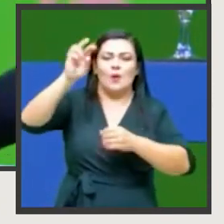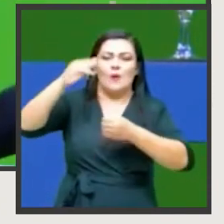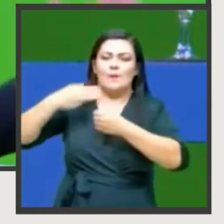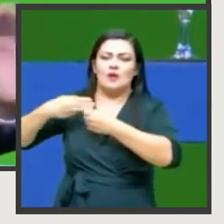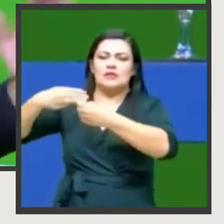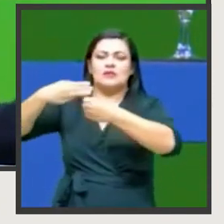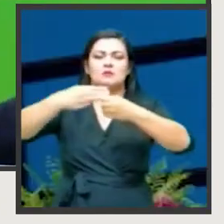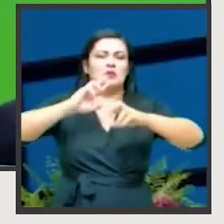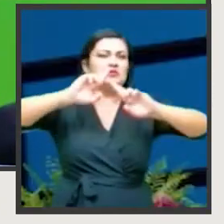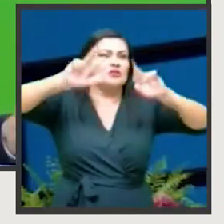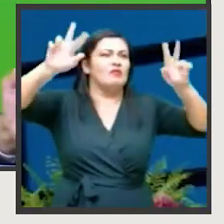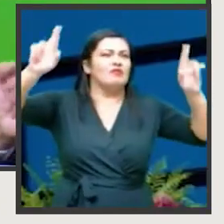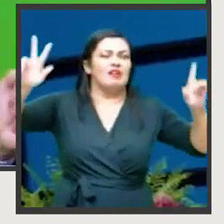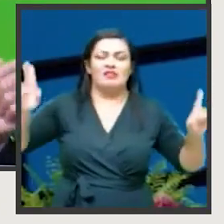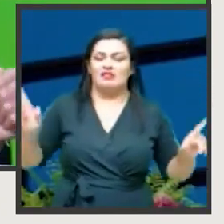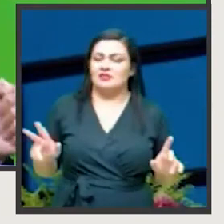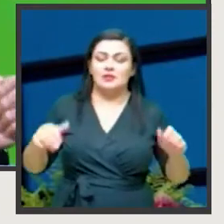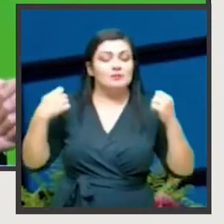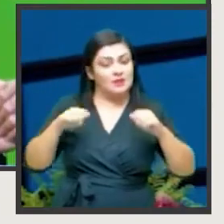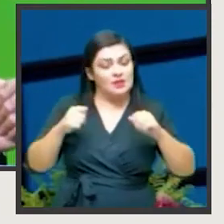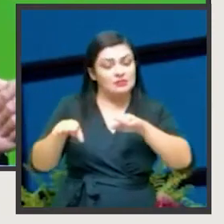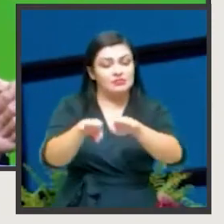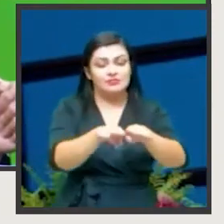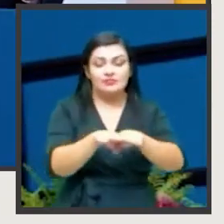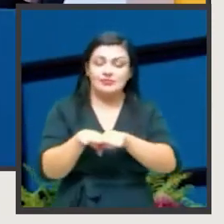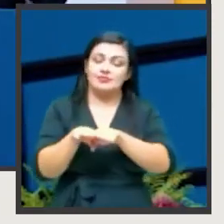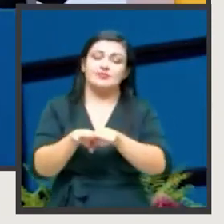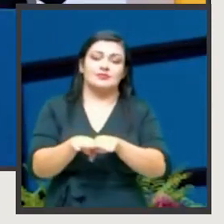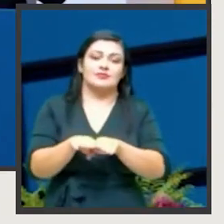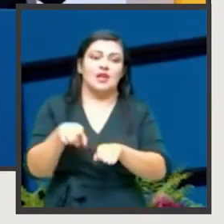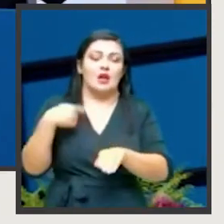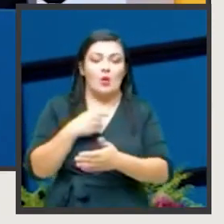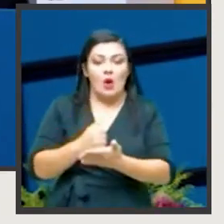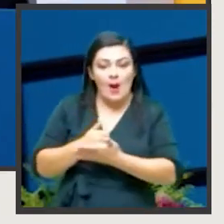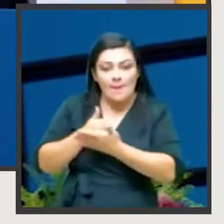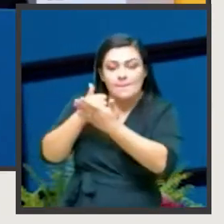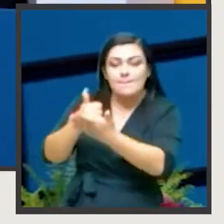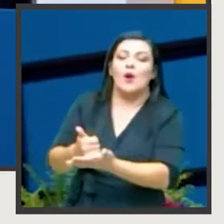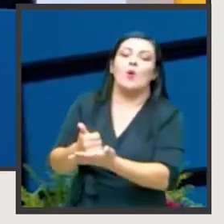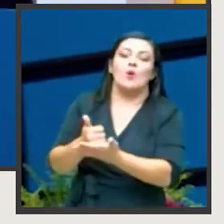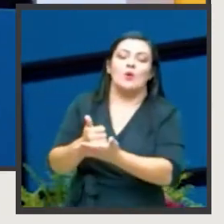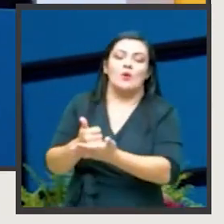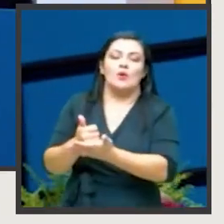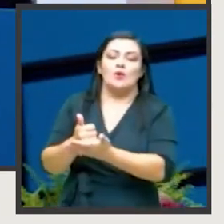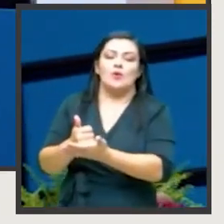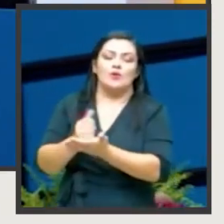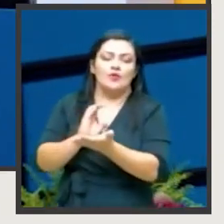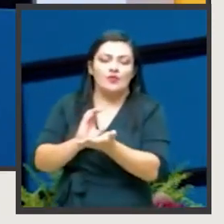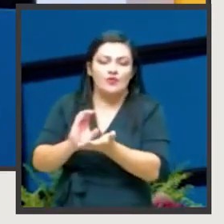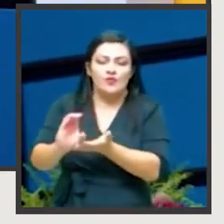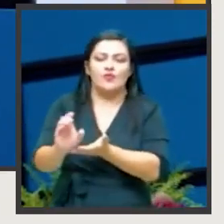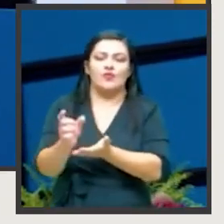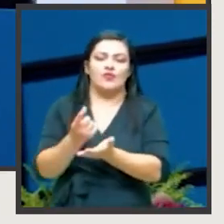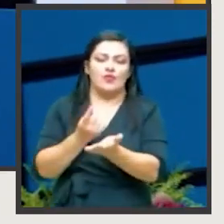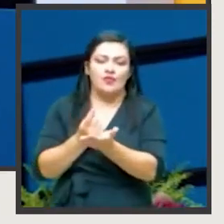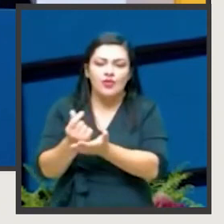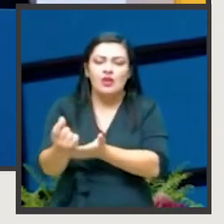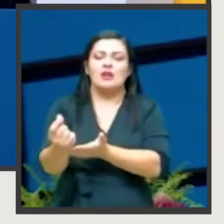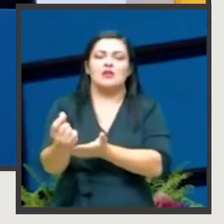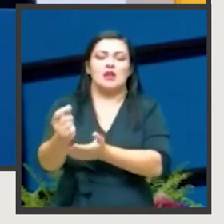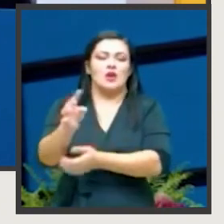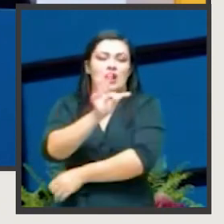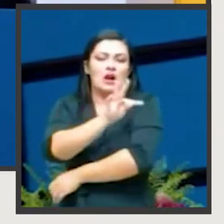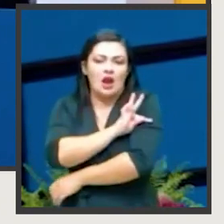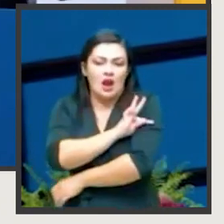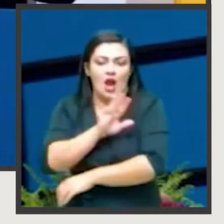tanto regionais como municipais como estaduais. Depois, isso com a indução, com apoio técnico e com